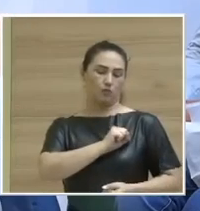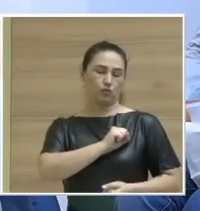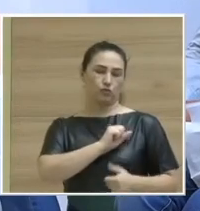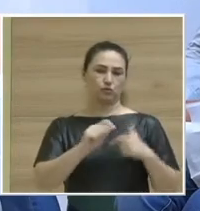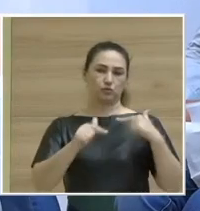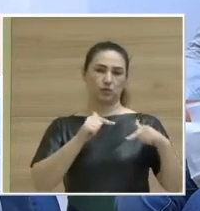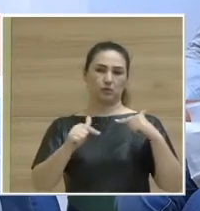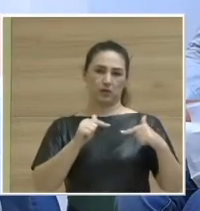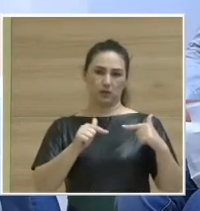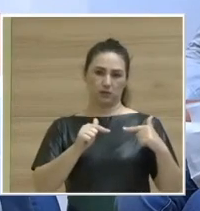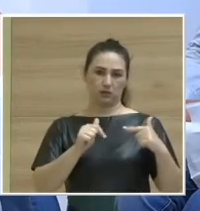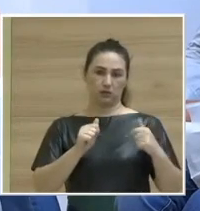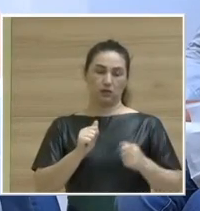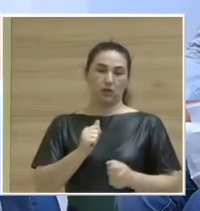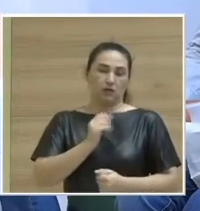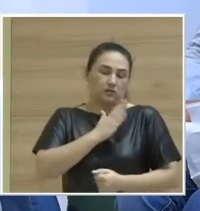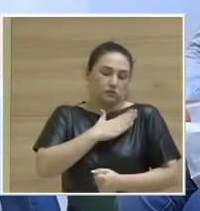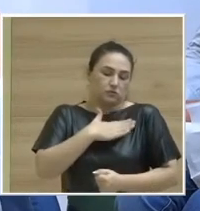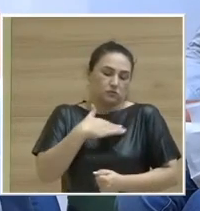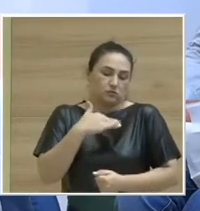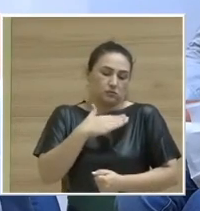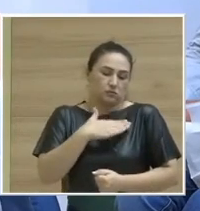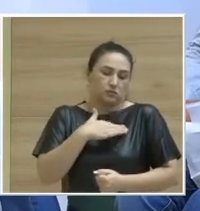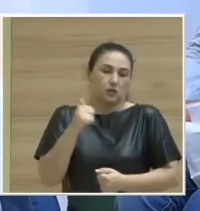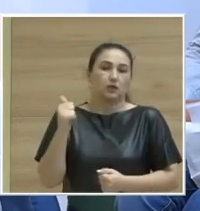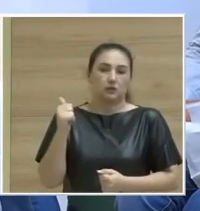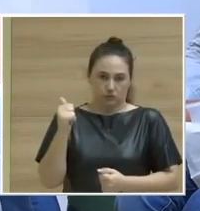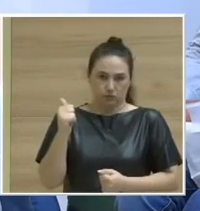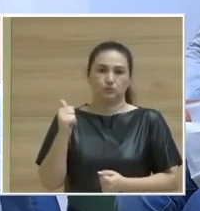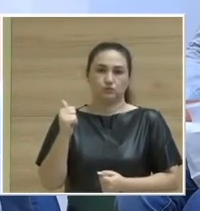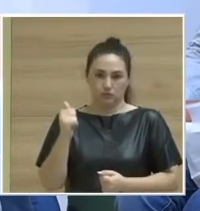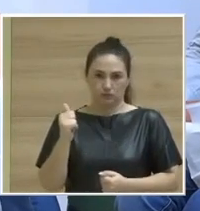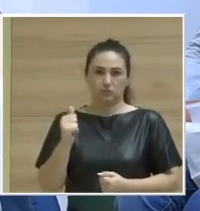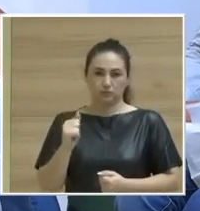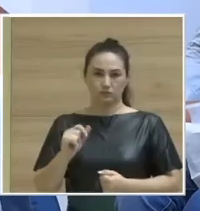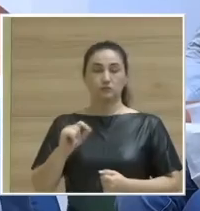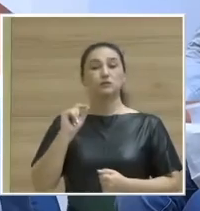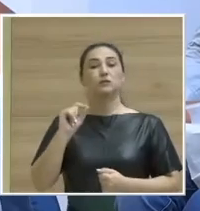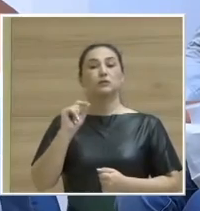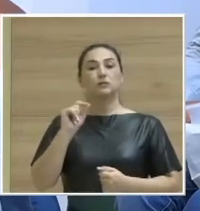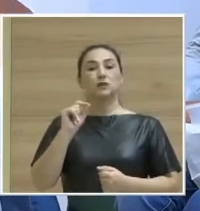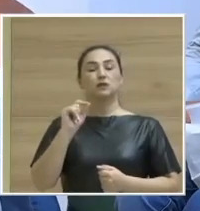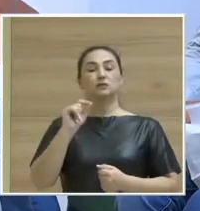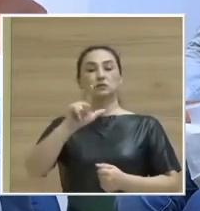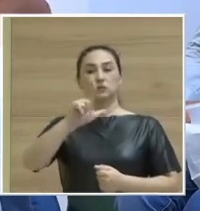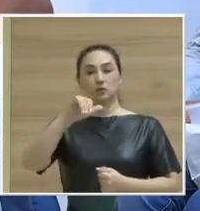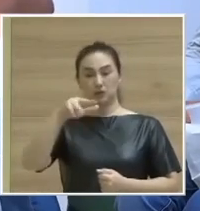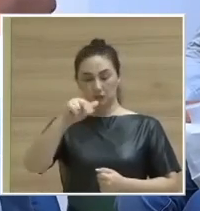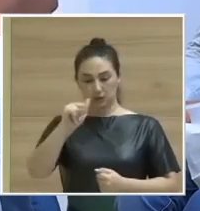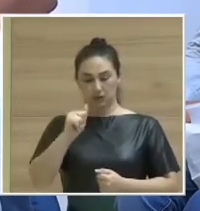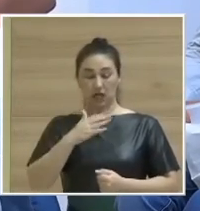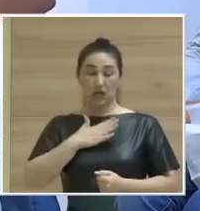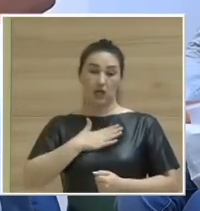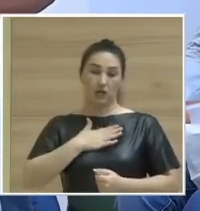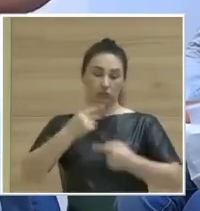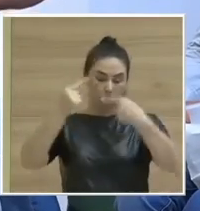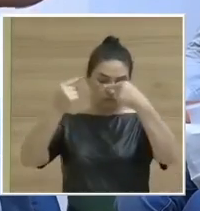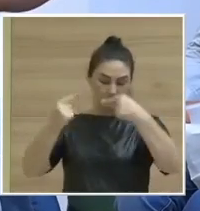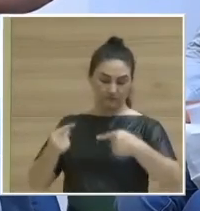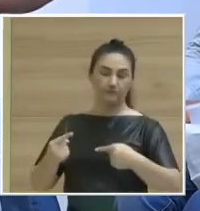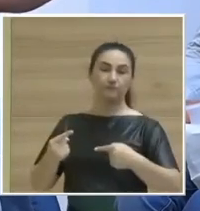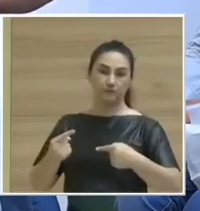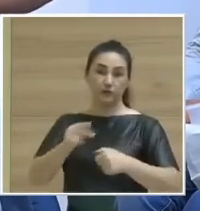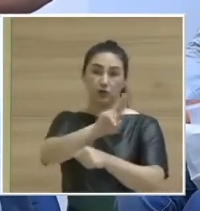faz, ela faz com carinho e dedicação. E assim, Liana, eu me rendo aqui,